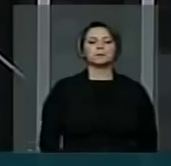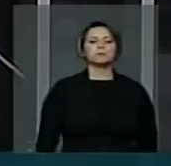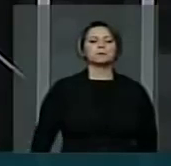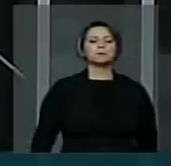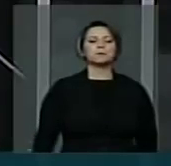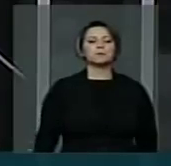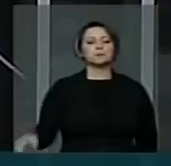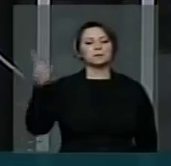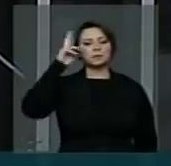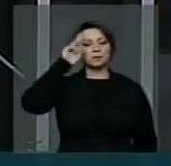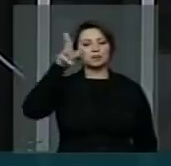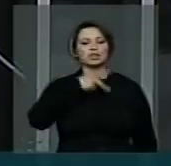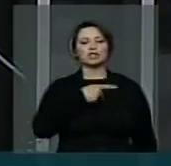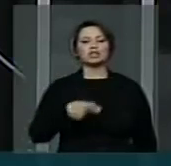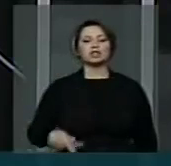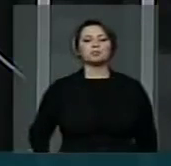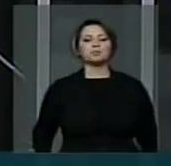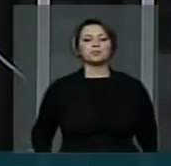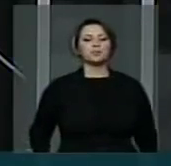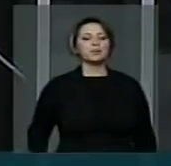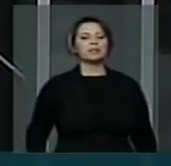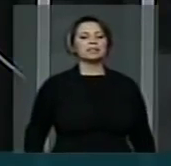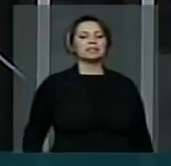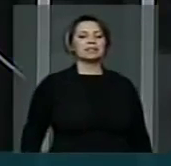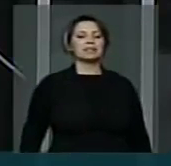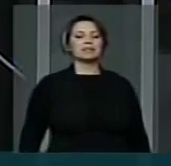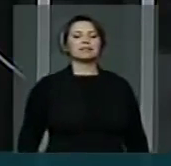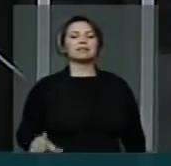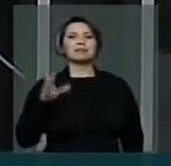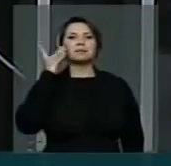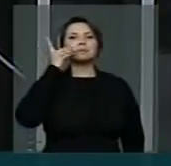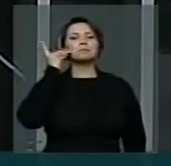Senhor presidente, senhoras e senhores deputados,